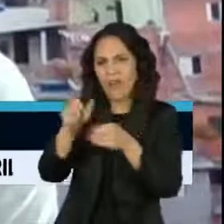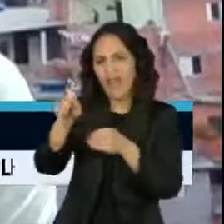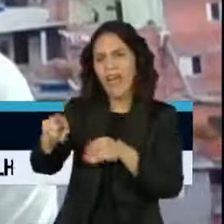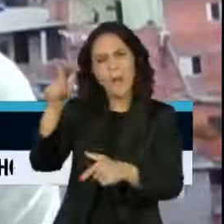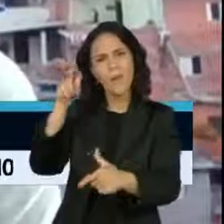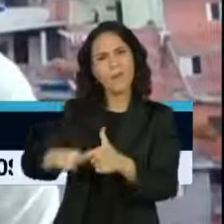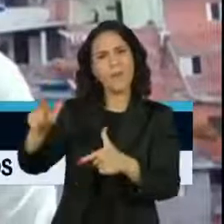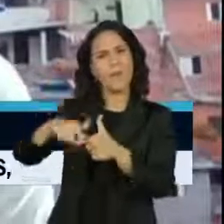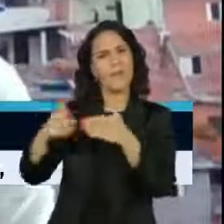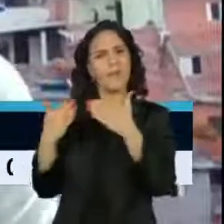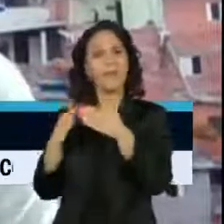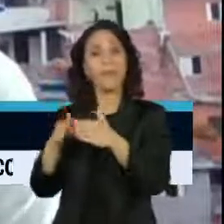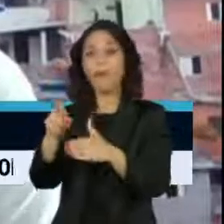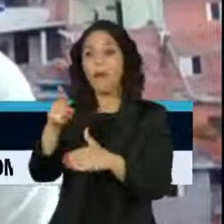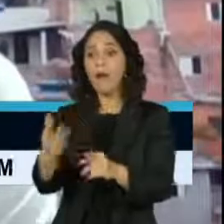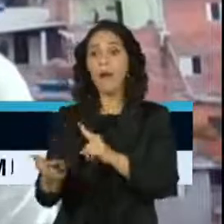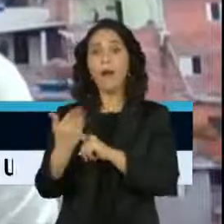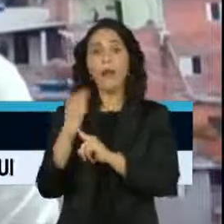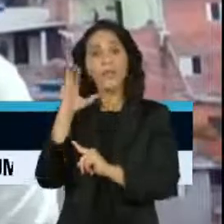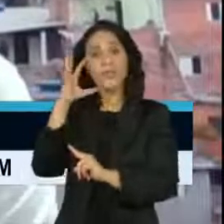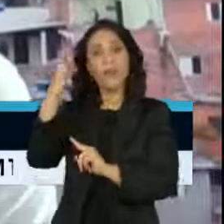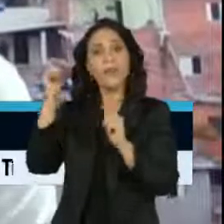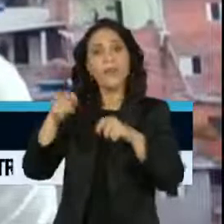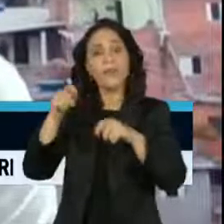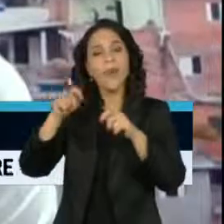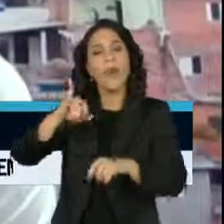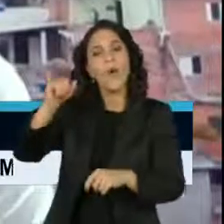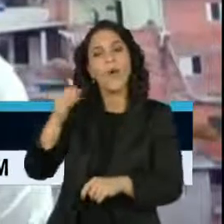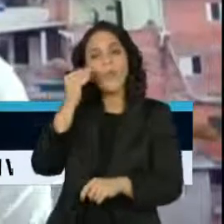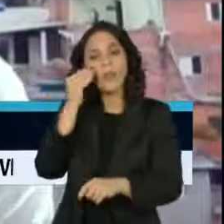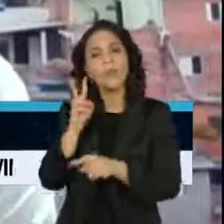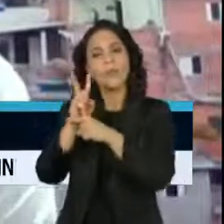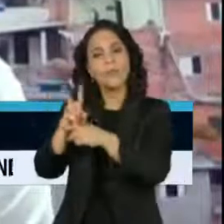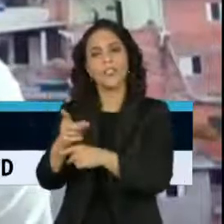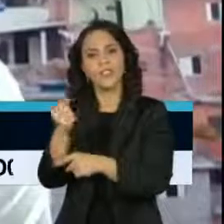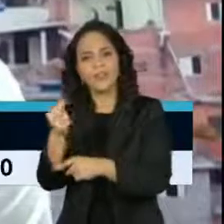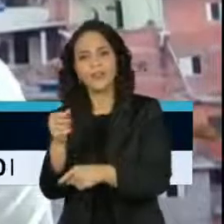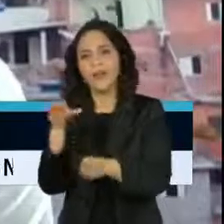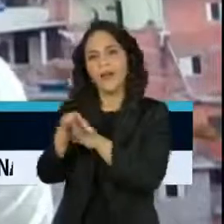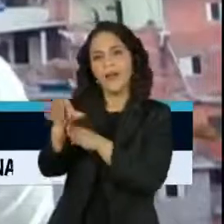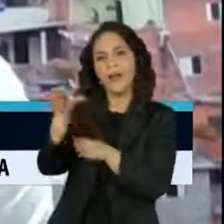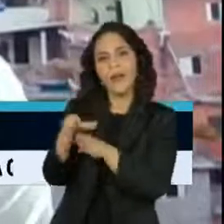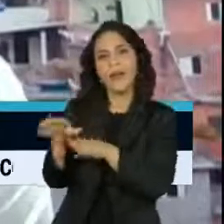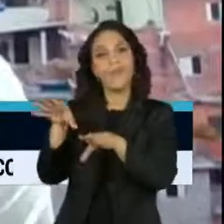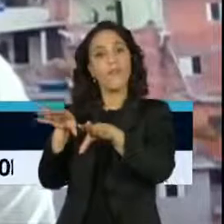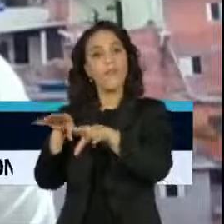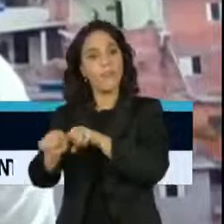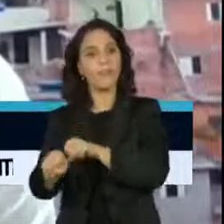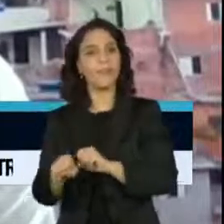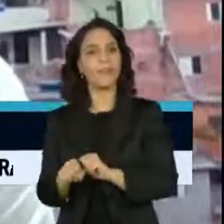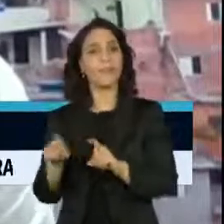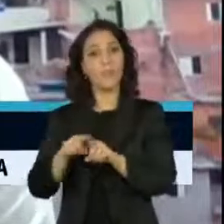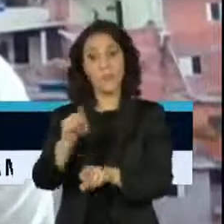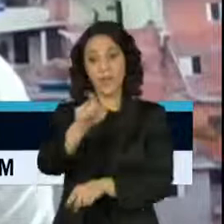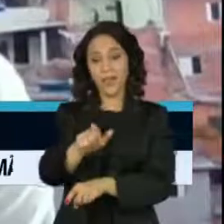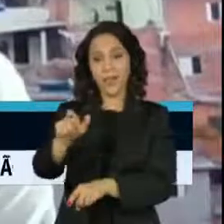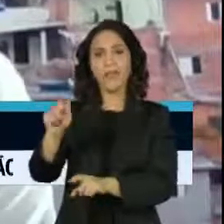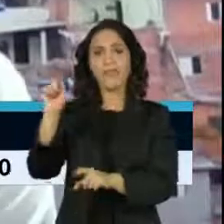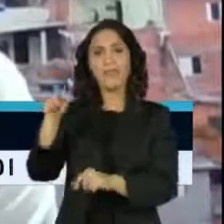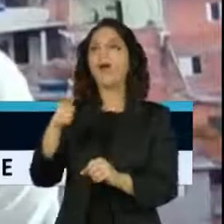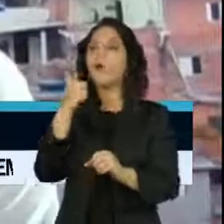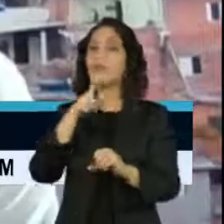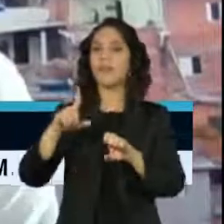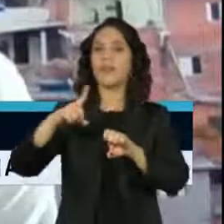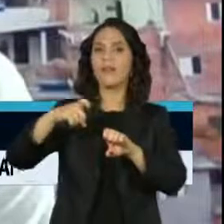problema, que a possa pensar como solução, criando oportunidades de acesso a crédito, de mentoria, de formação, fazendo com que essa população possa se empreender